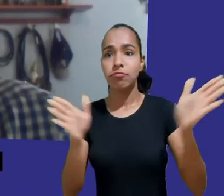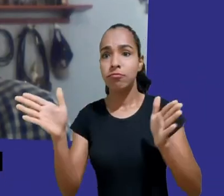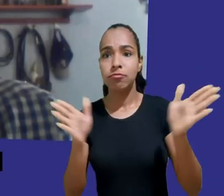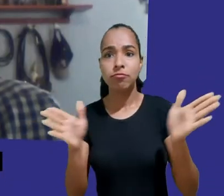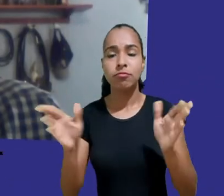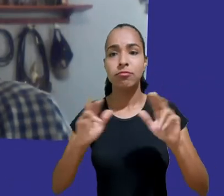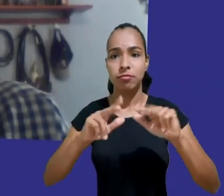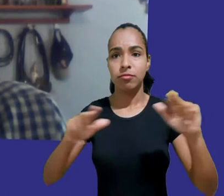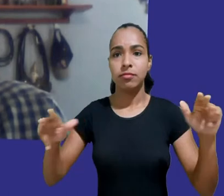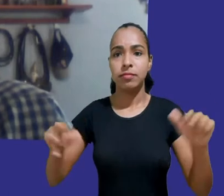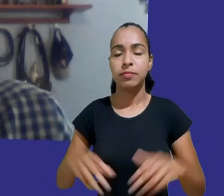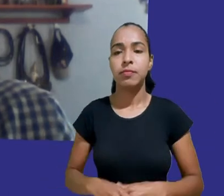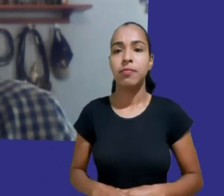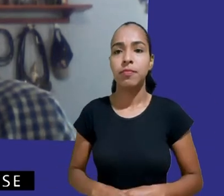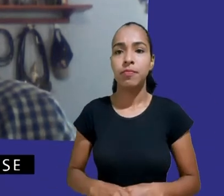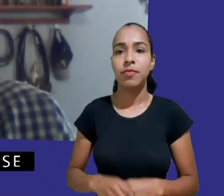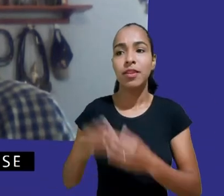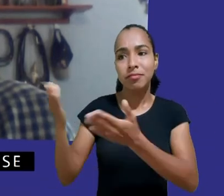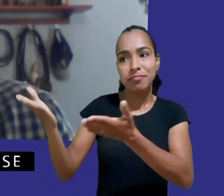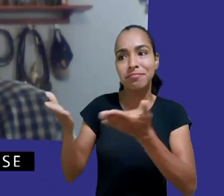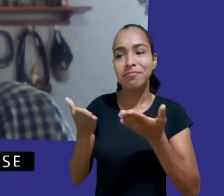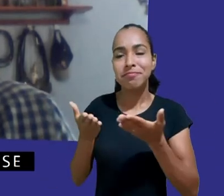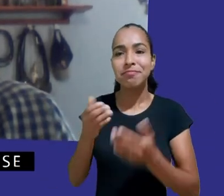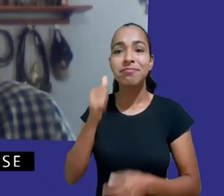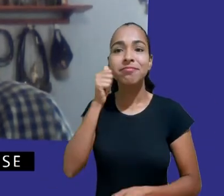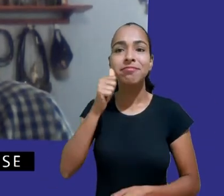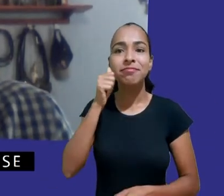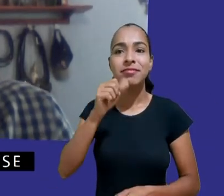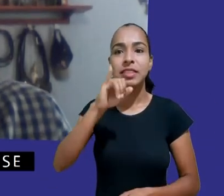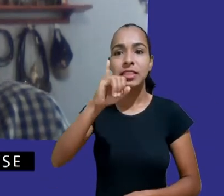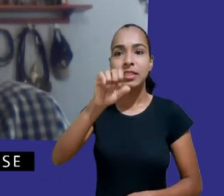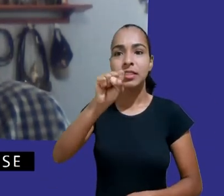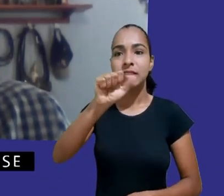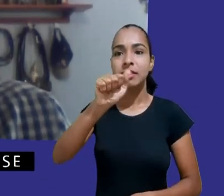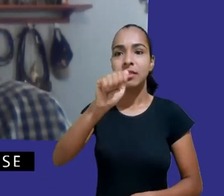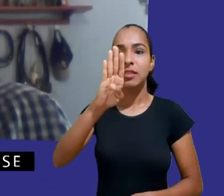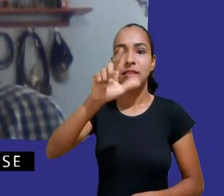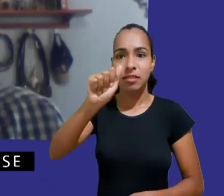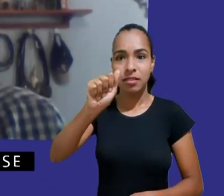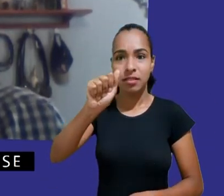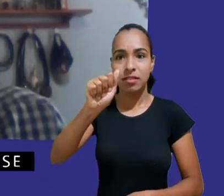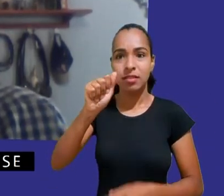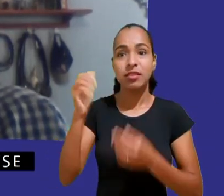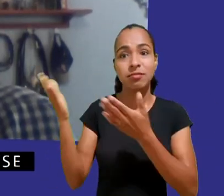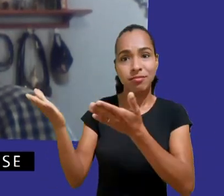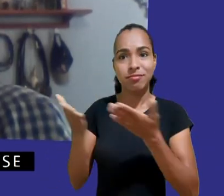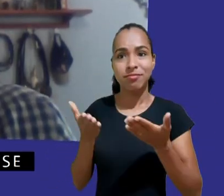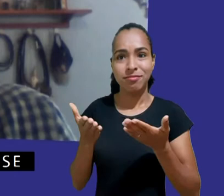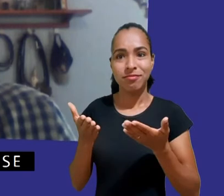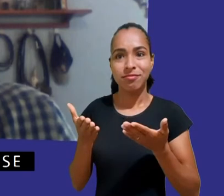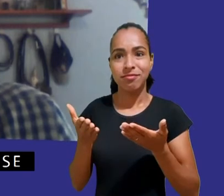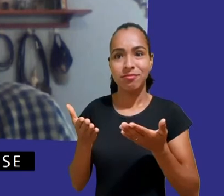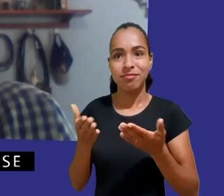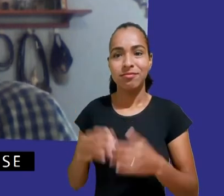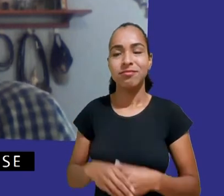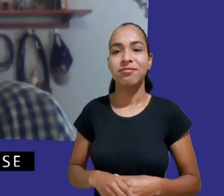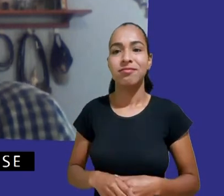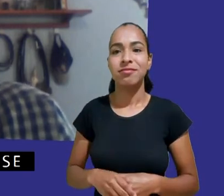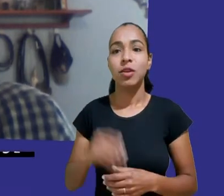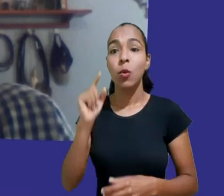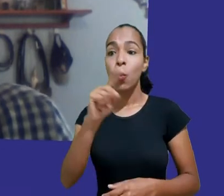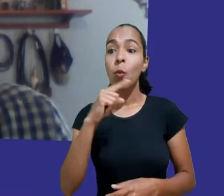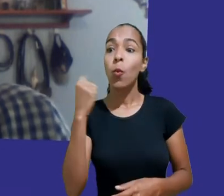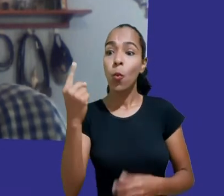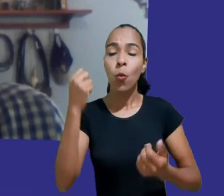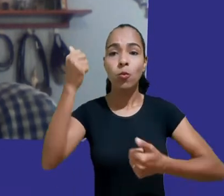Isabela Henriques, que é diretora executiva do Instituto Alana. A presença dela nesse último painel tem um valor simbólico muito